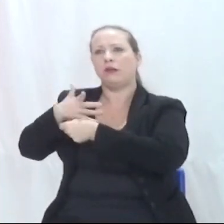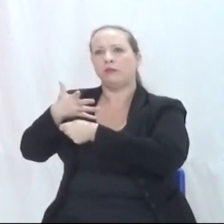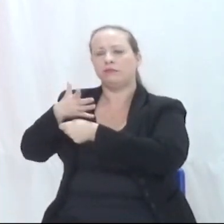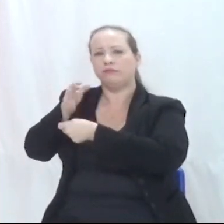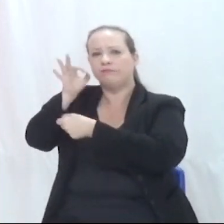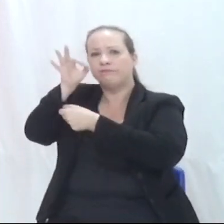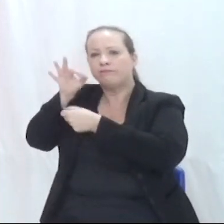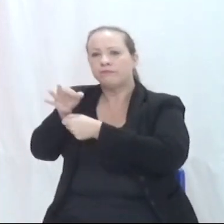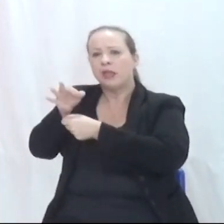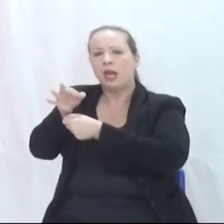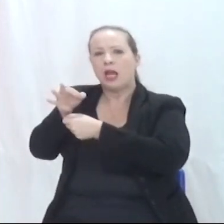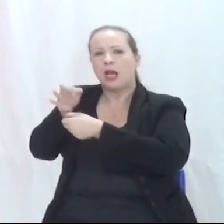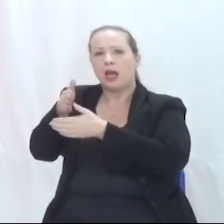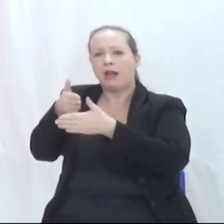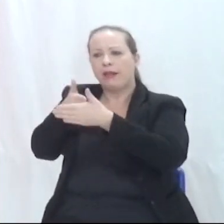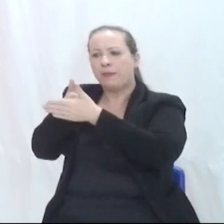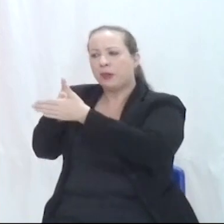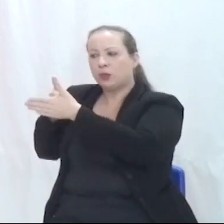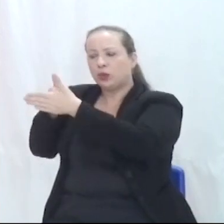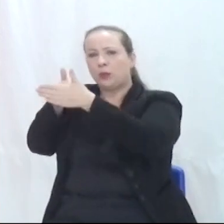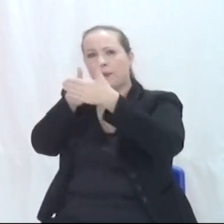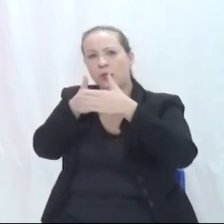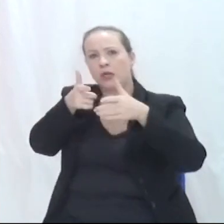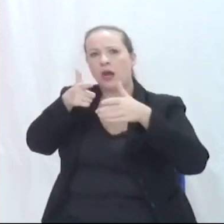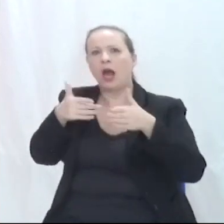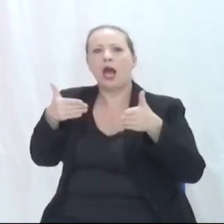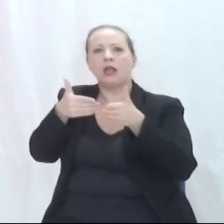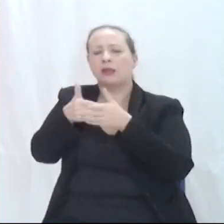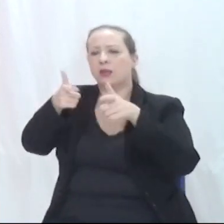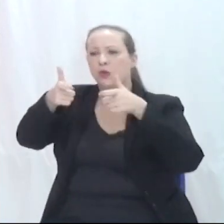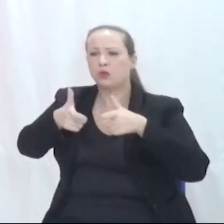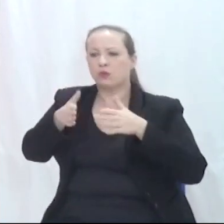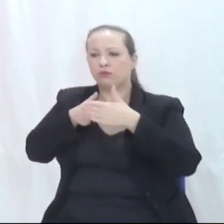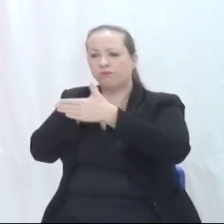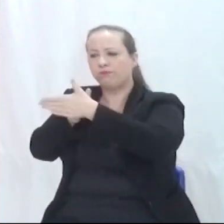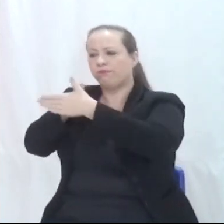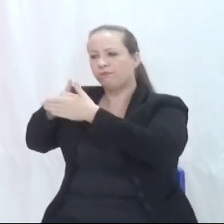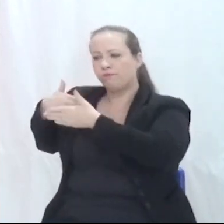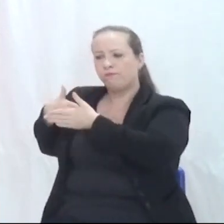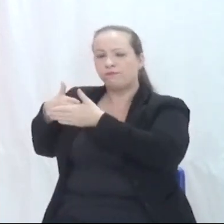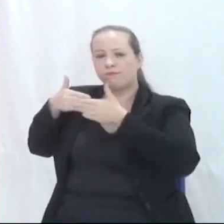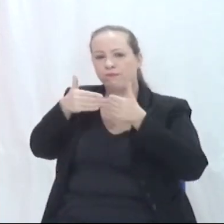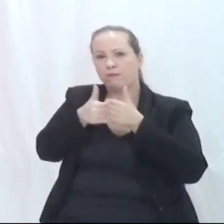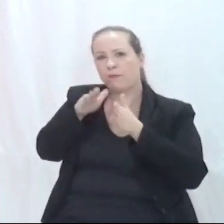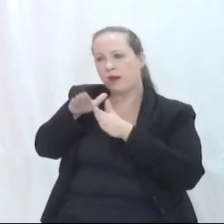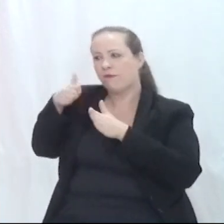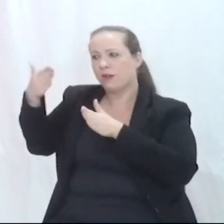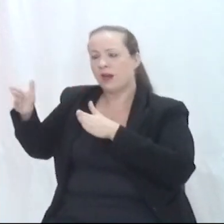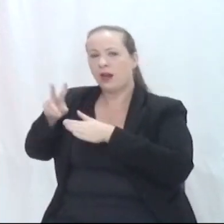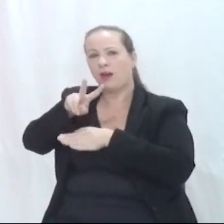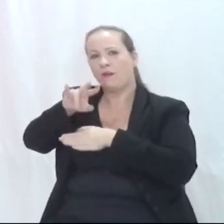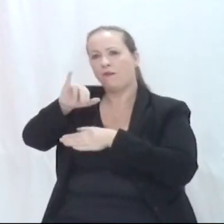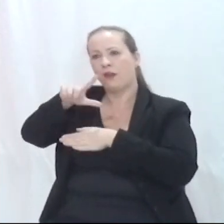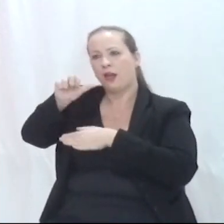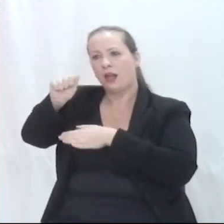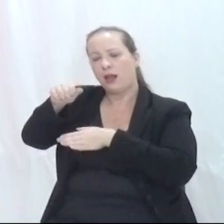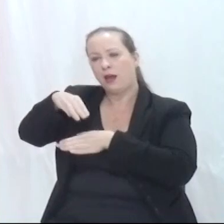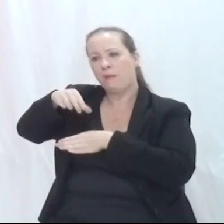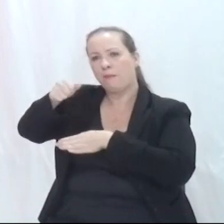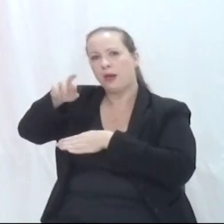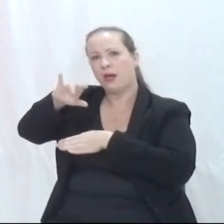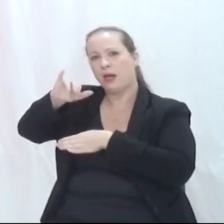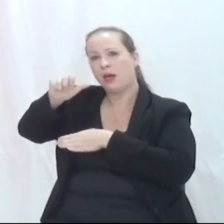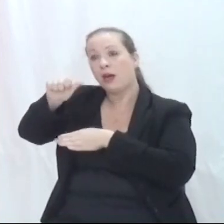limites do bairro São Domingos, juntamente com o nosso bairro vizinho, Vila Maria, que foi criado posteriormente.